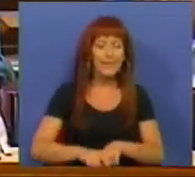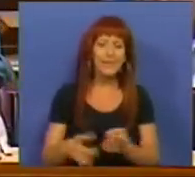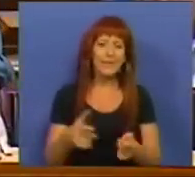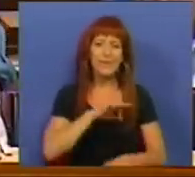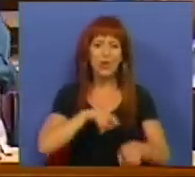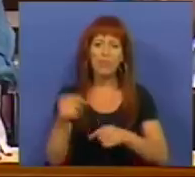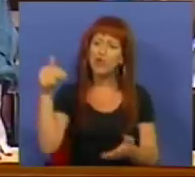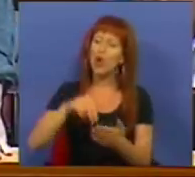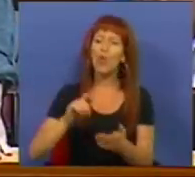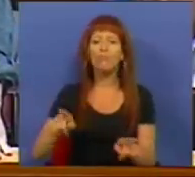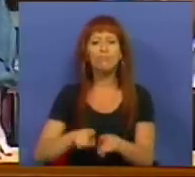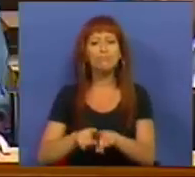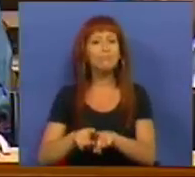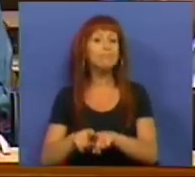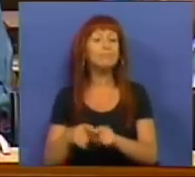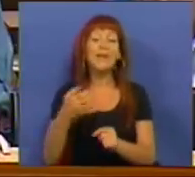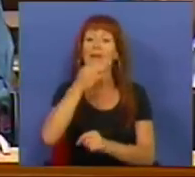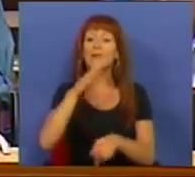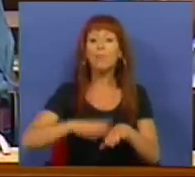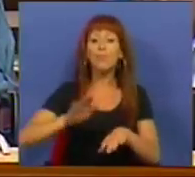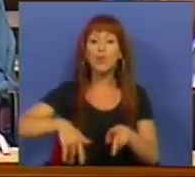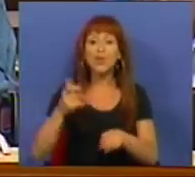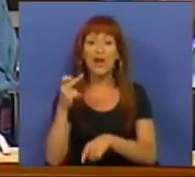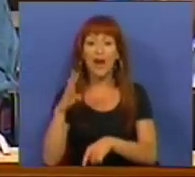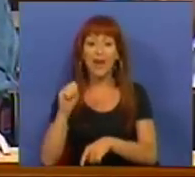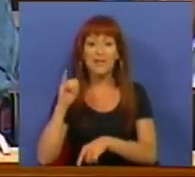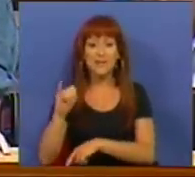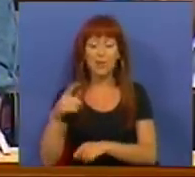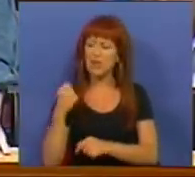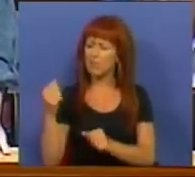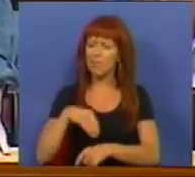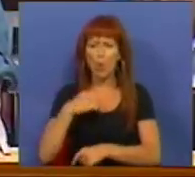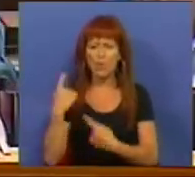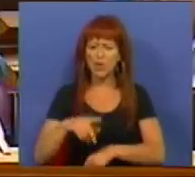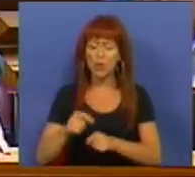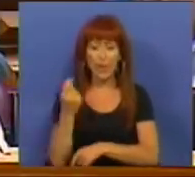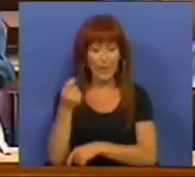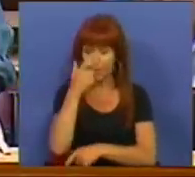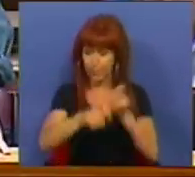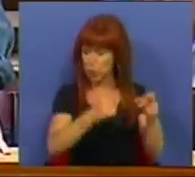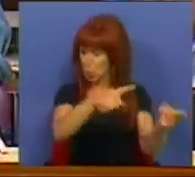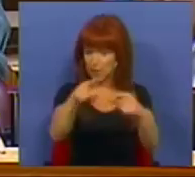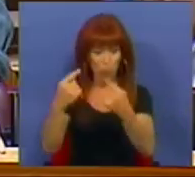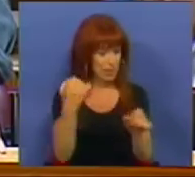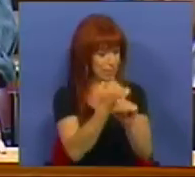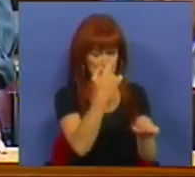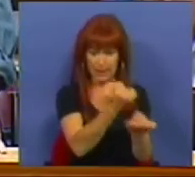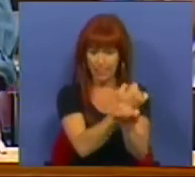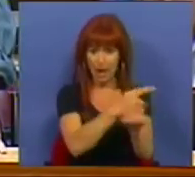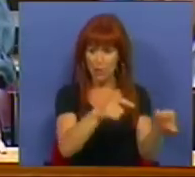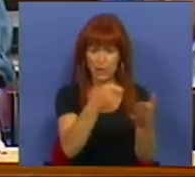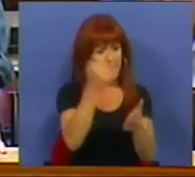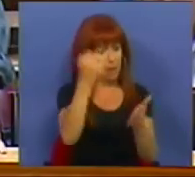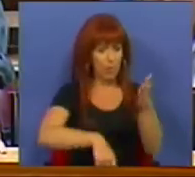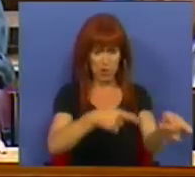o Sr. Deputado veio aqui falar a propósito do RSI da preocupação que tem com o dinheiro dos contribuintes, daqueles que trabalham e